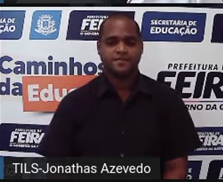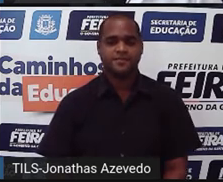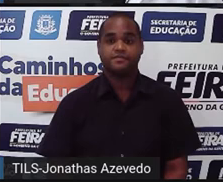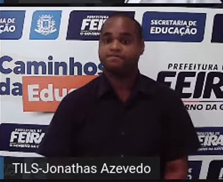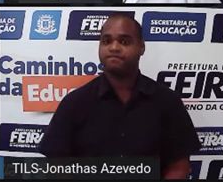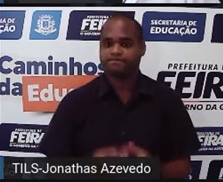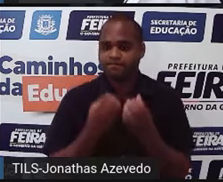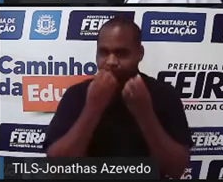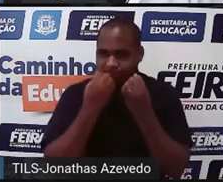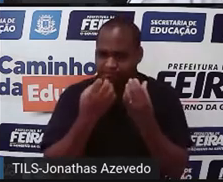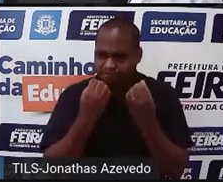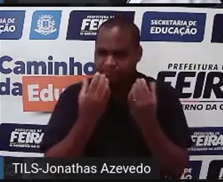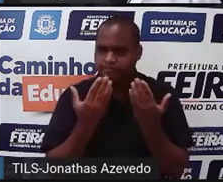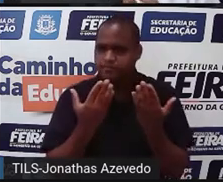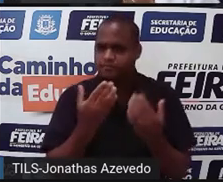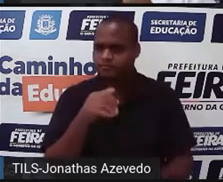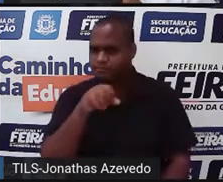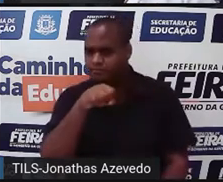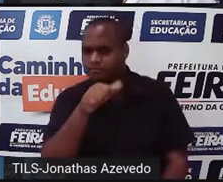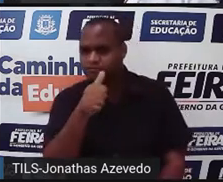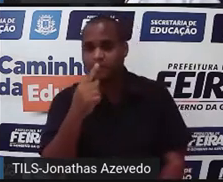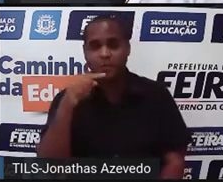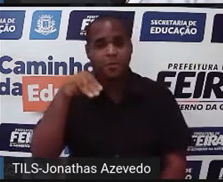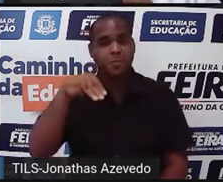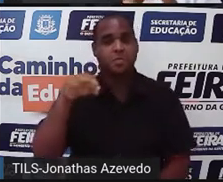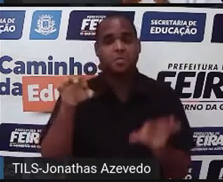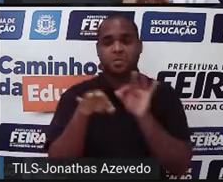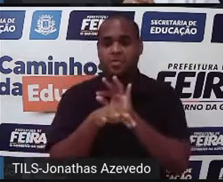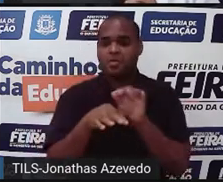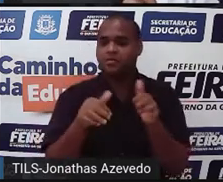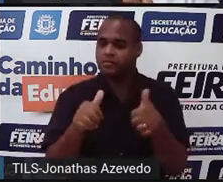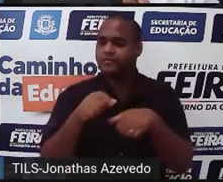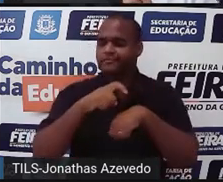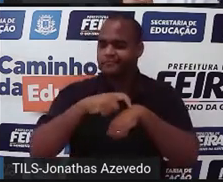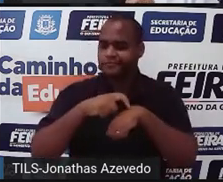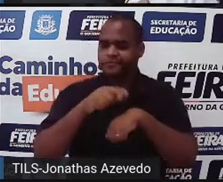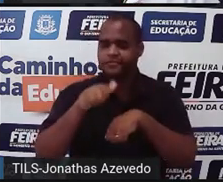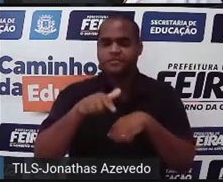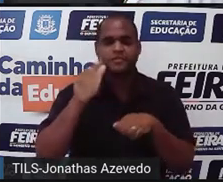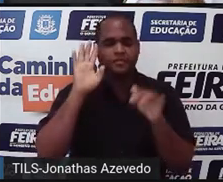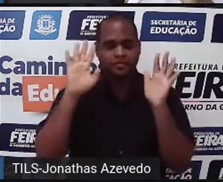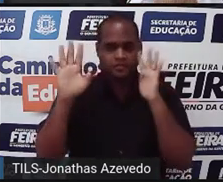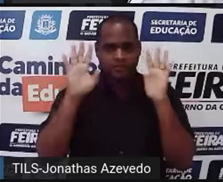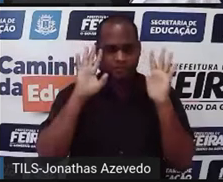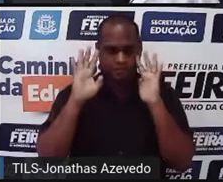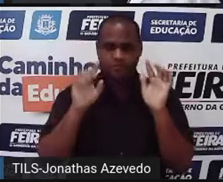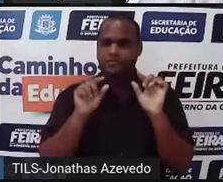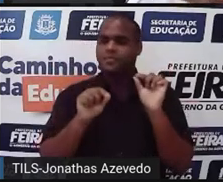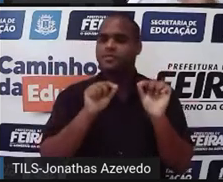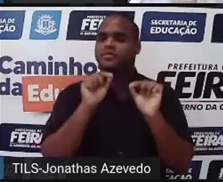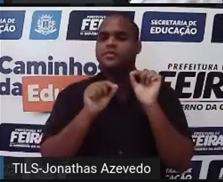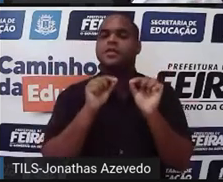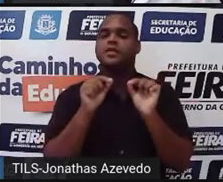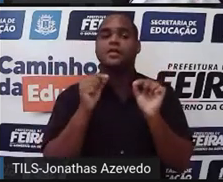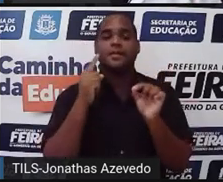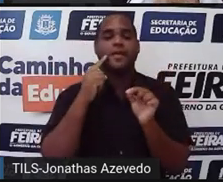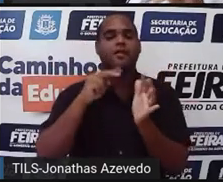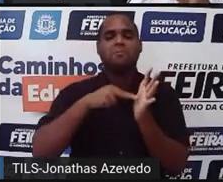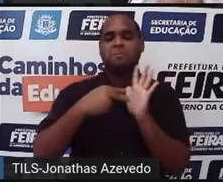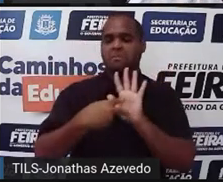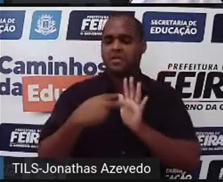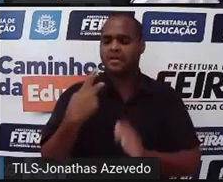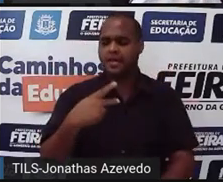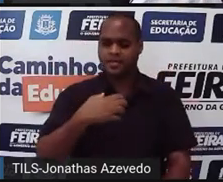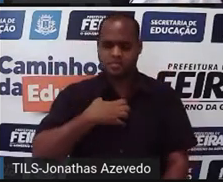Bom, e aí? Um minuto se passou, deu tempo suficiente para você pensar. Qual é o sentido